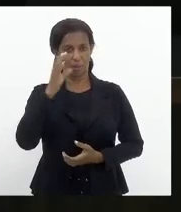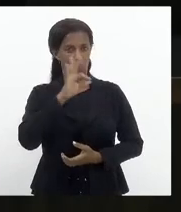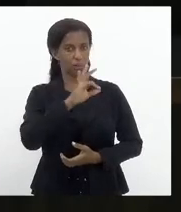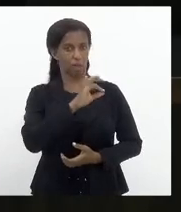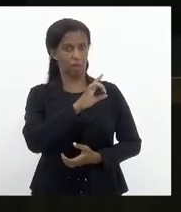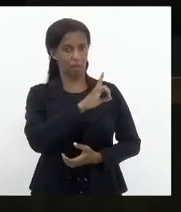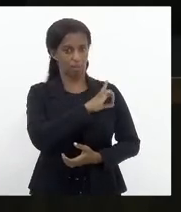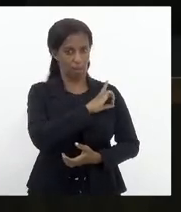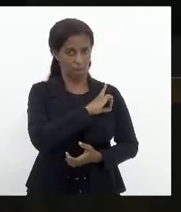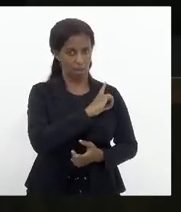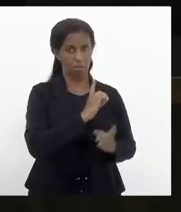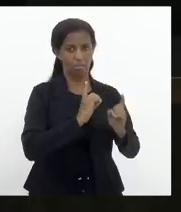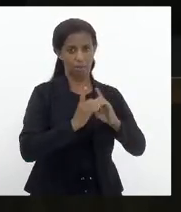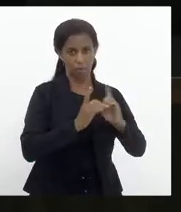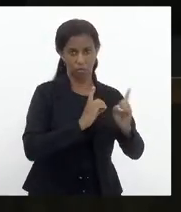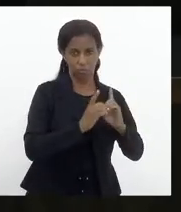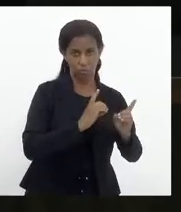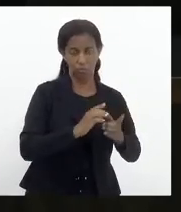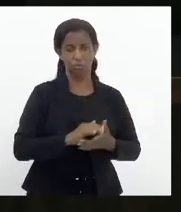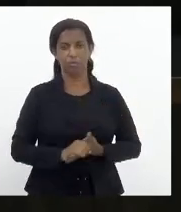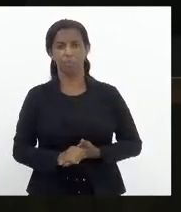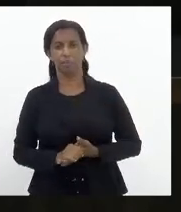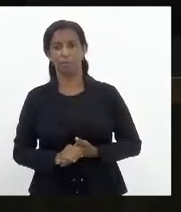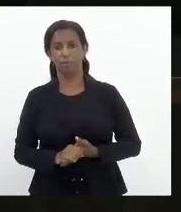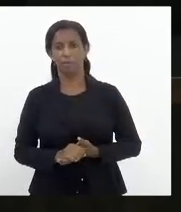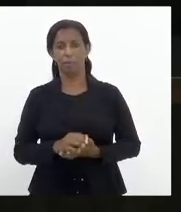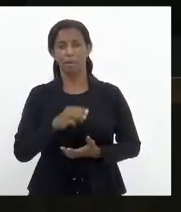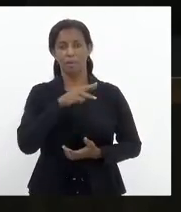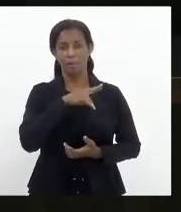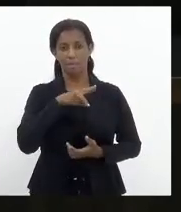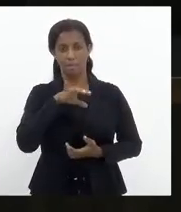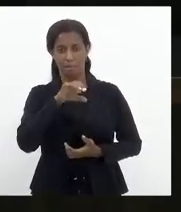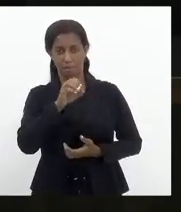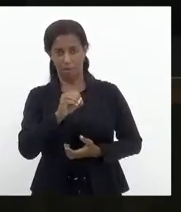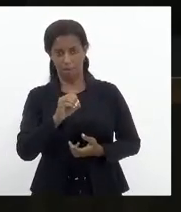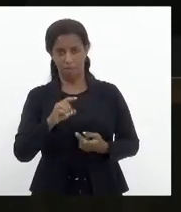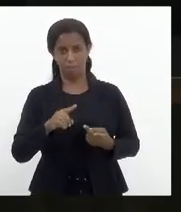discutir, deputado Márcio Gualberto.